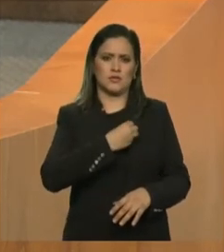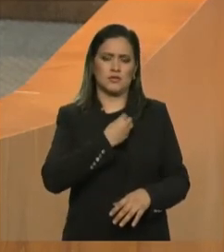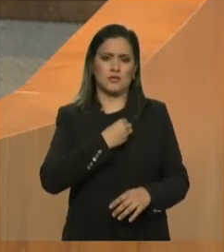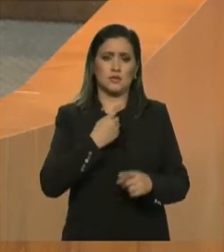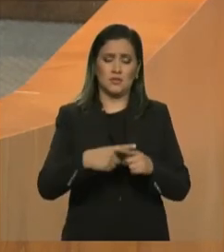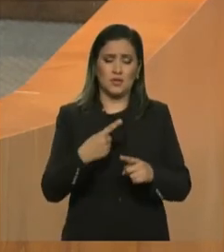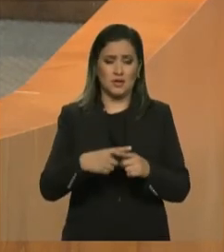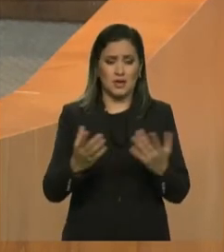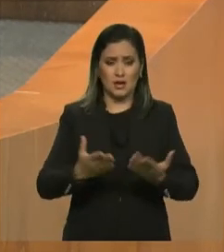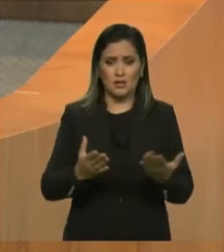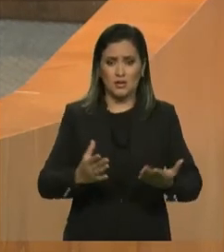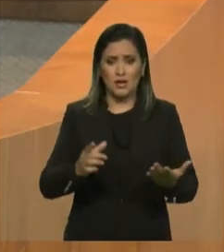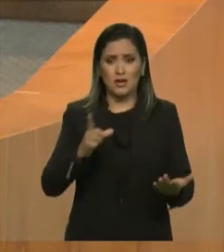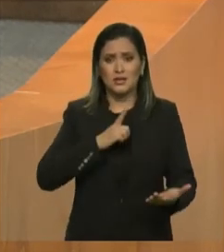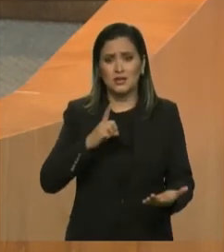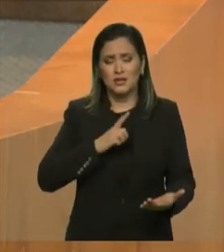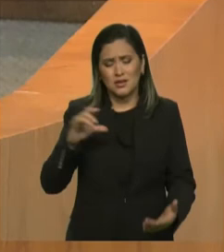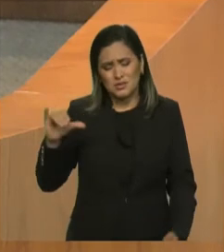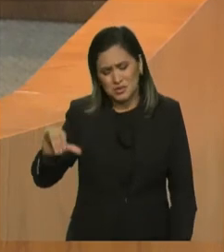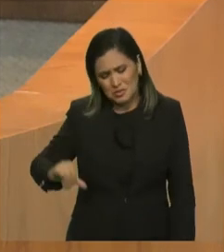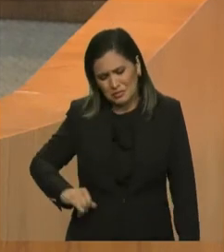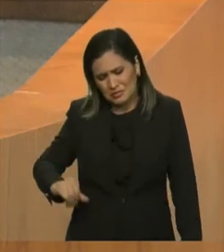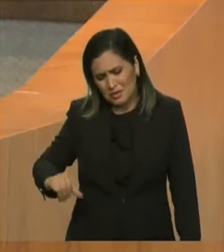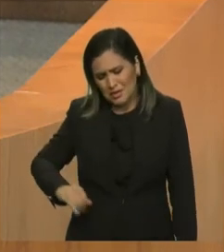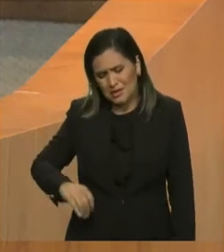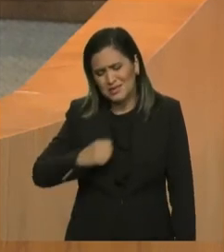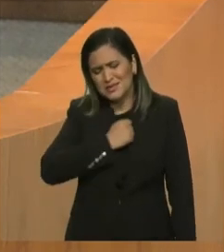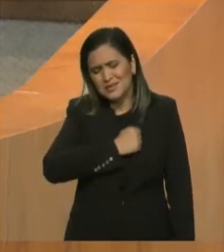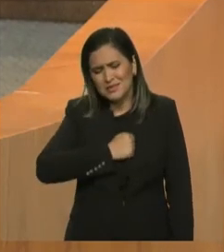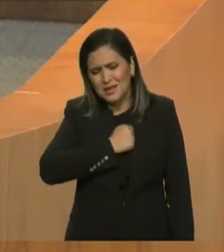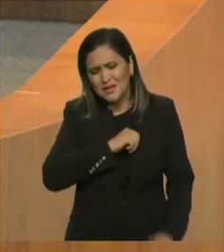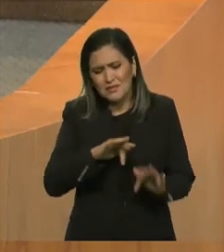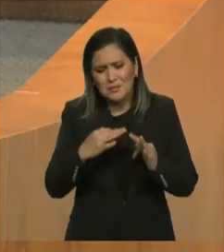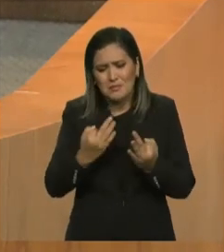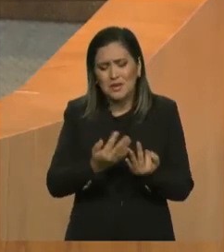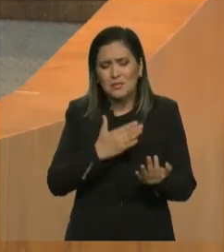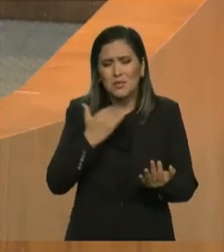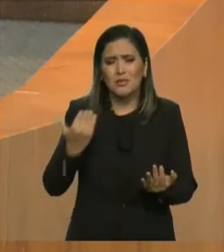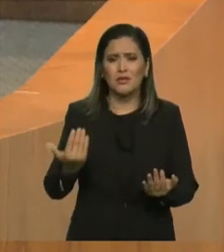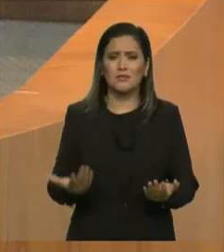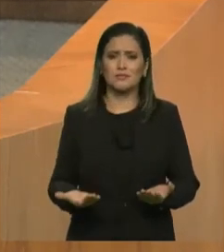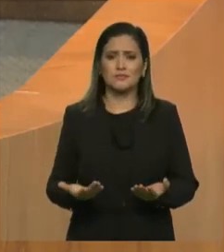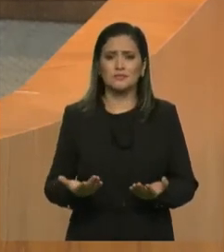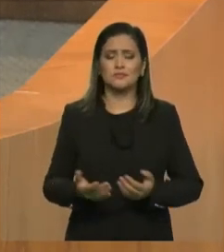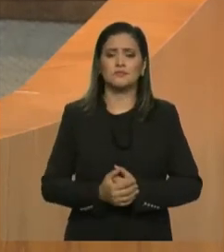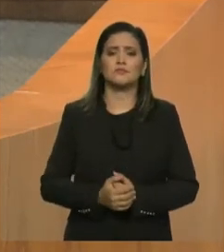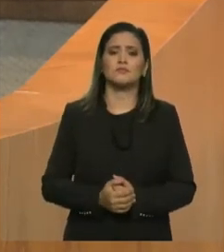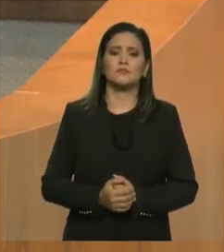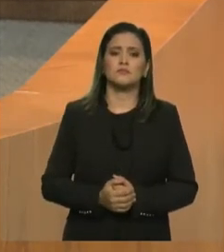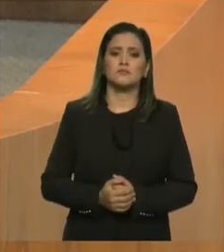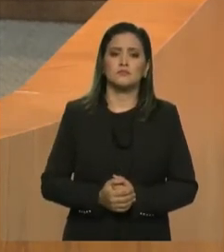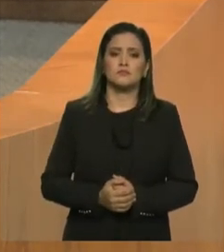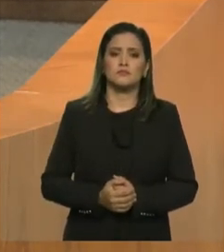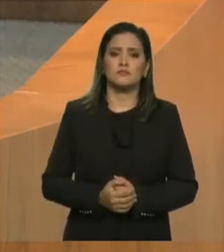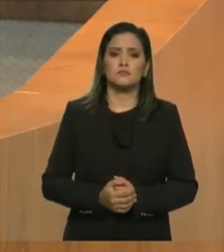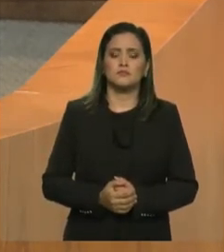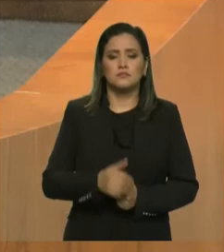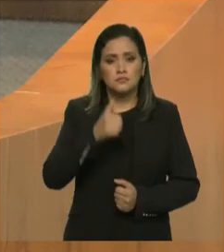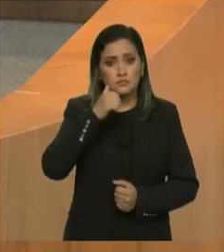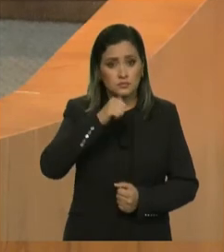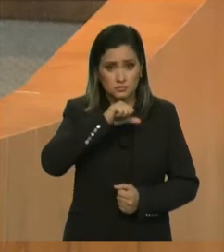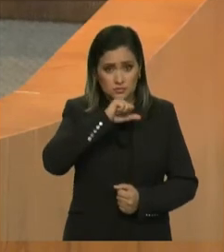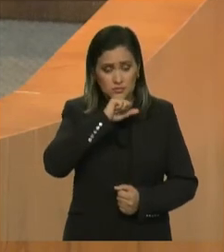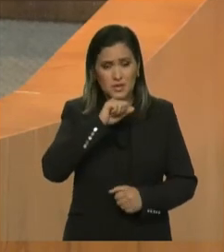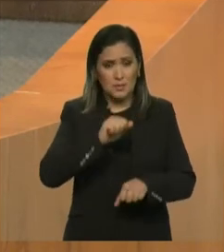de melhoria da saúde pública do Estado do Maranhão. Que uma mãe que é pobre, que é